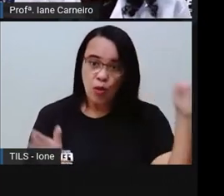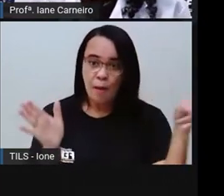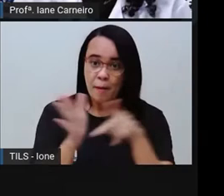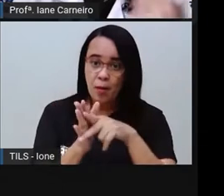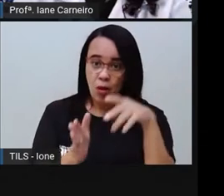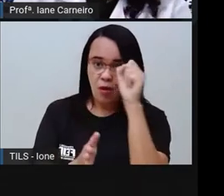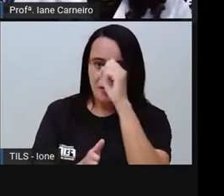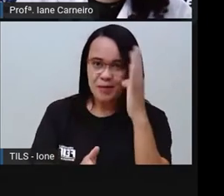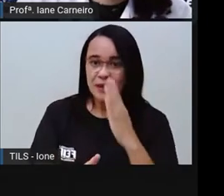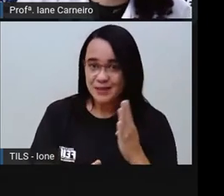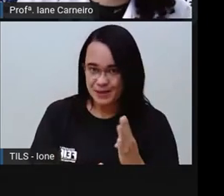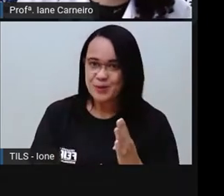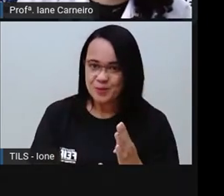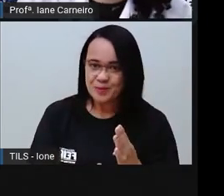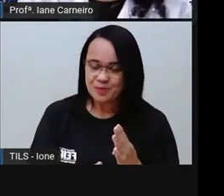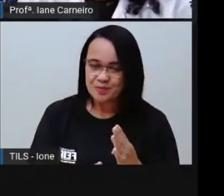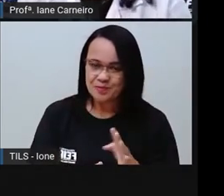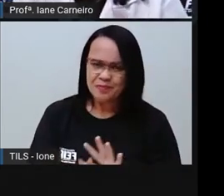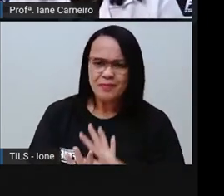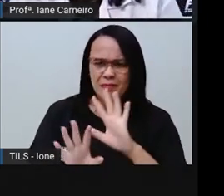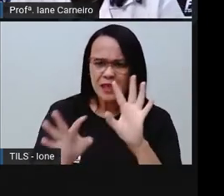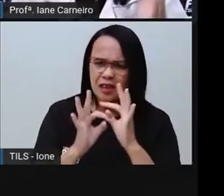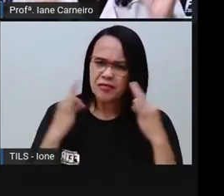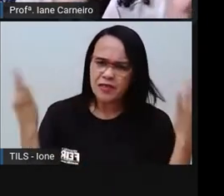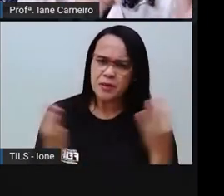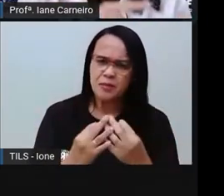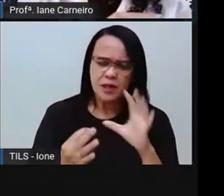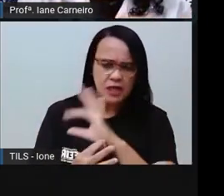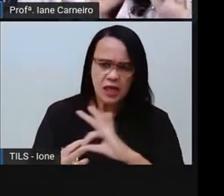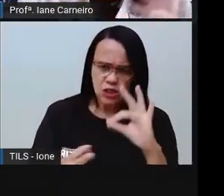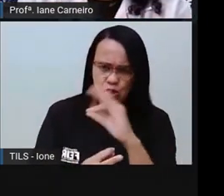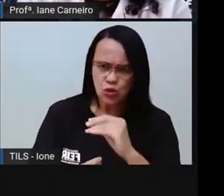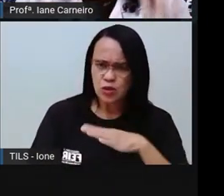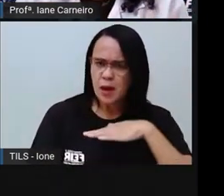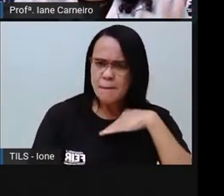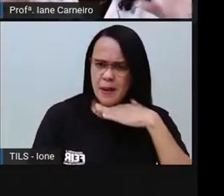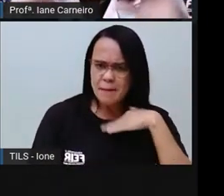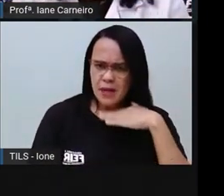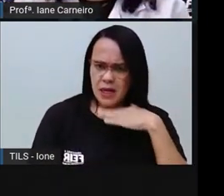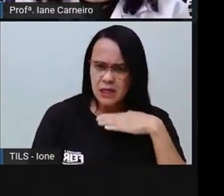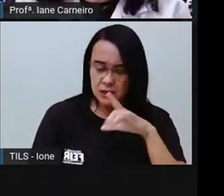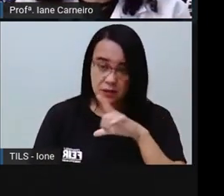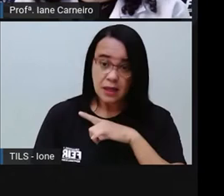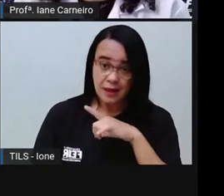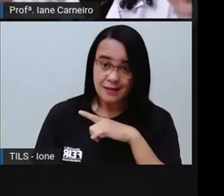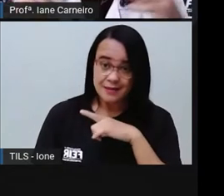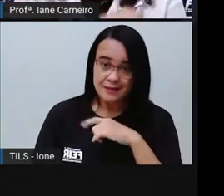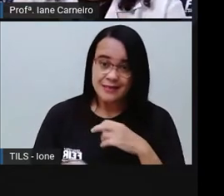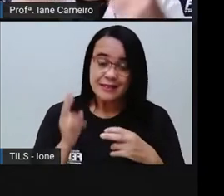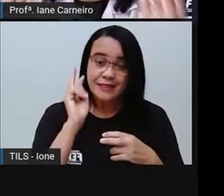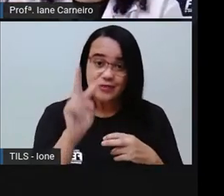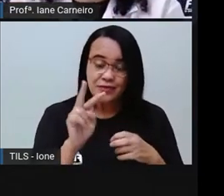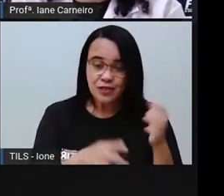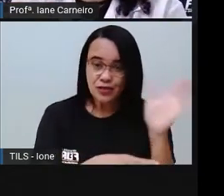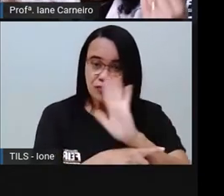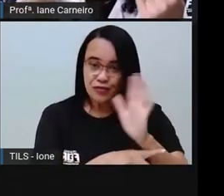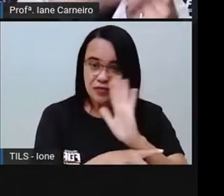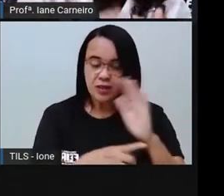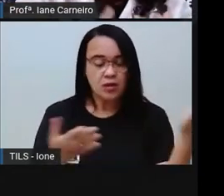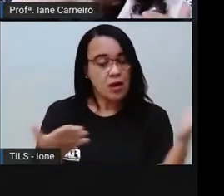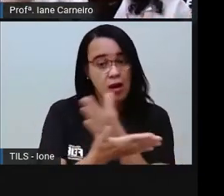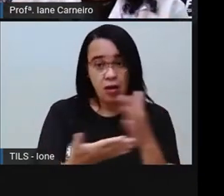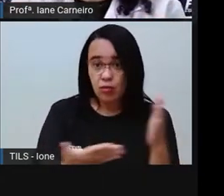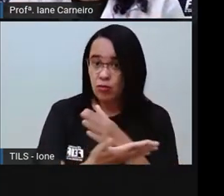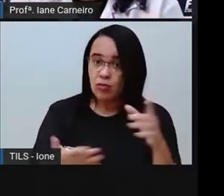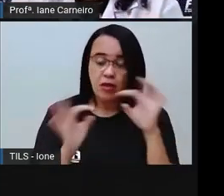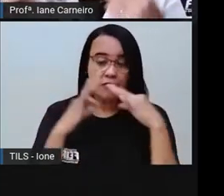Todas as famílias têm mãe, né? Tem famílias, como a gente viu no vídeo, tem famílias que não têm mãe. Tem famílias que só são o